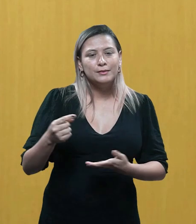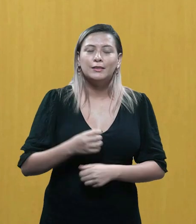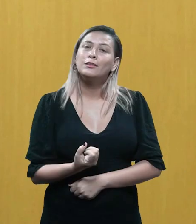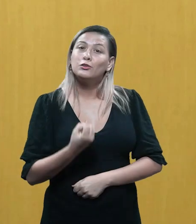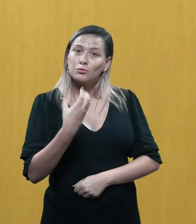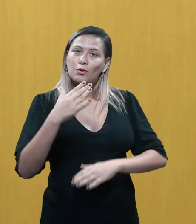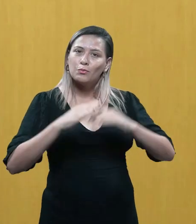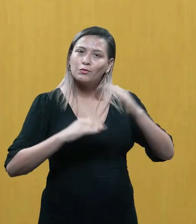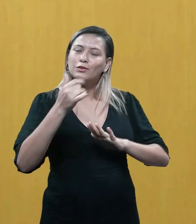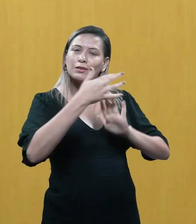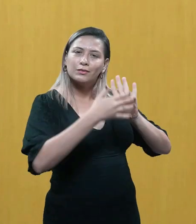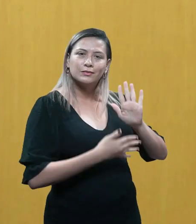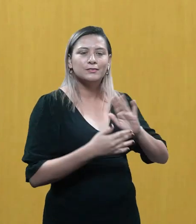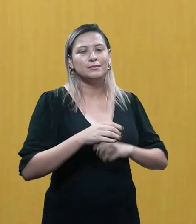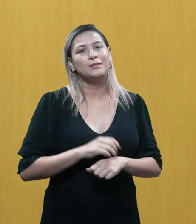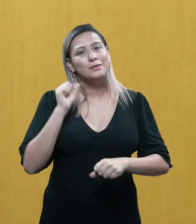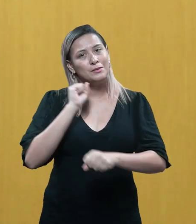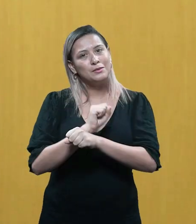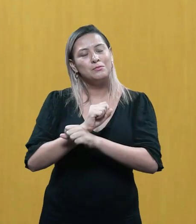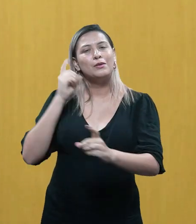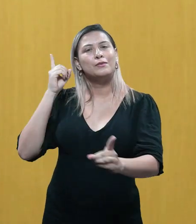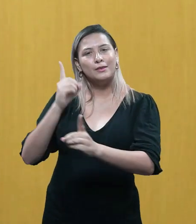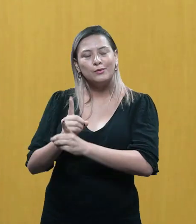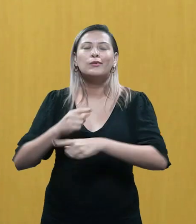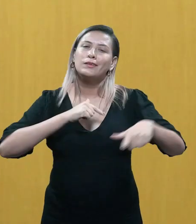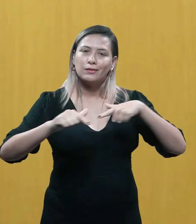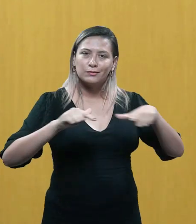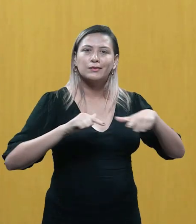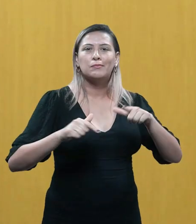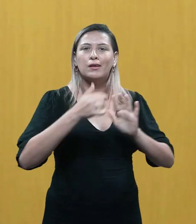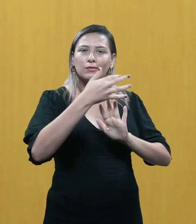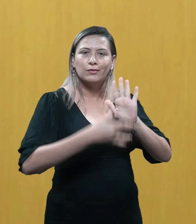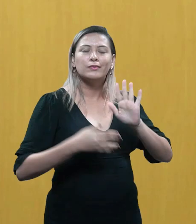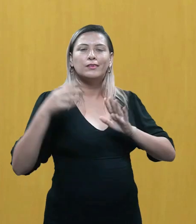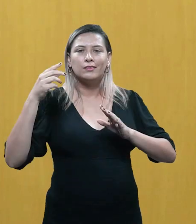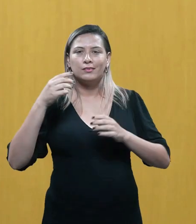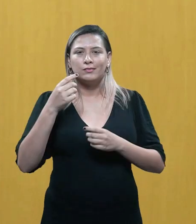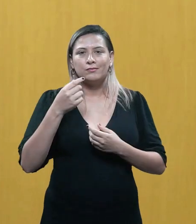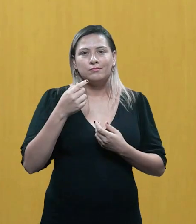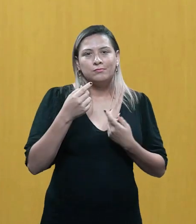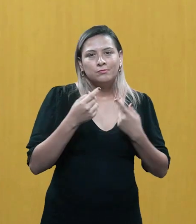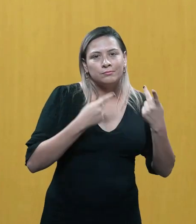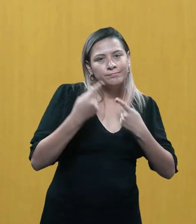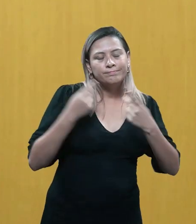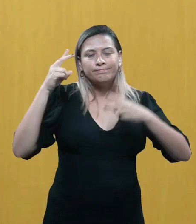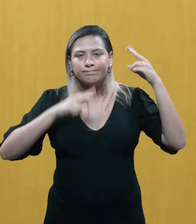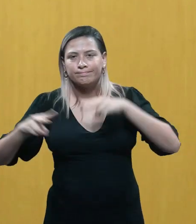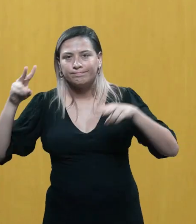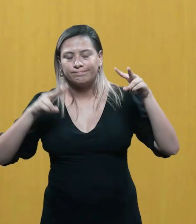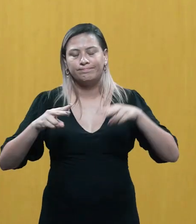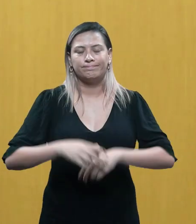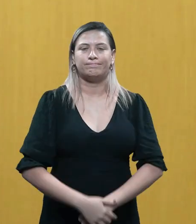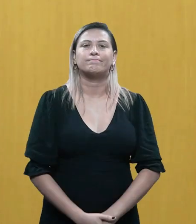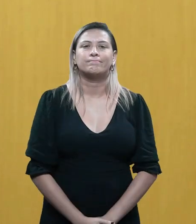estudos. Eu conto, eu espero que vocês sejam bons roteiristas e espero vê-los em breve no mercado